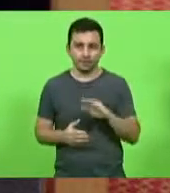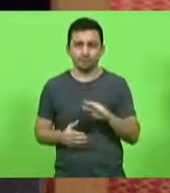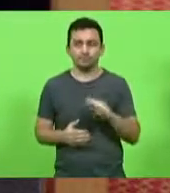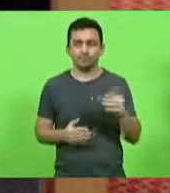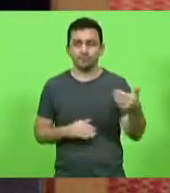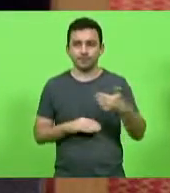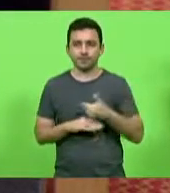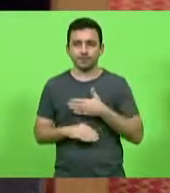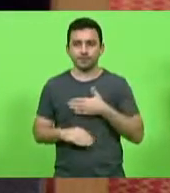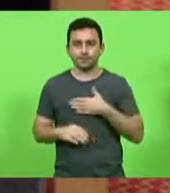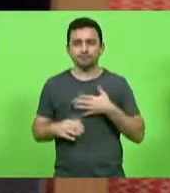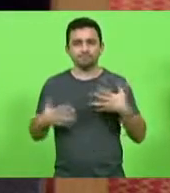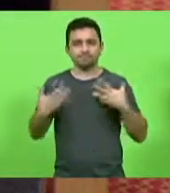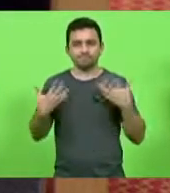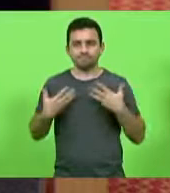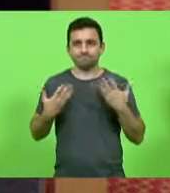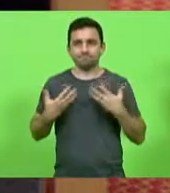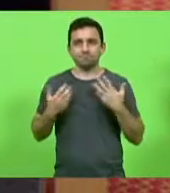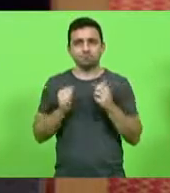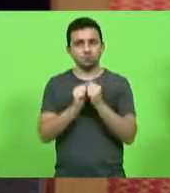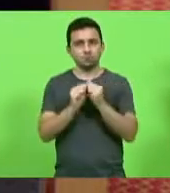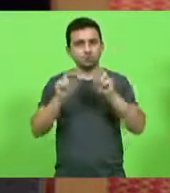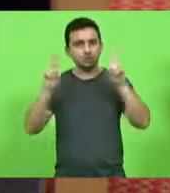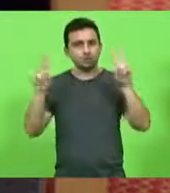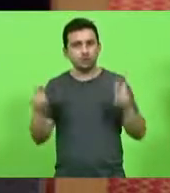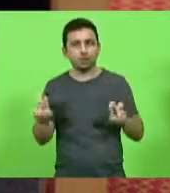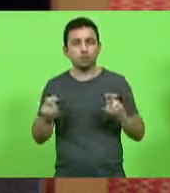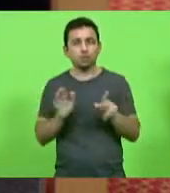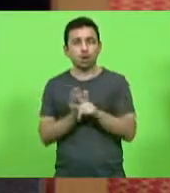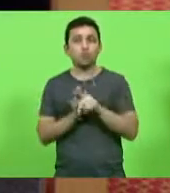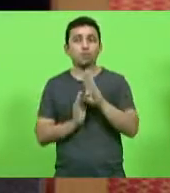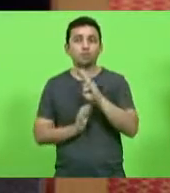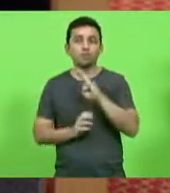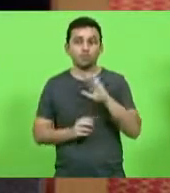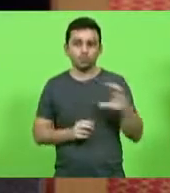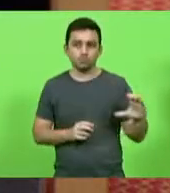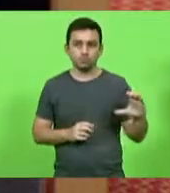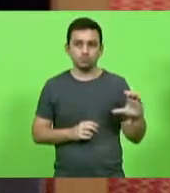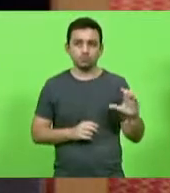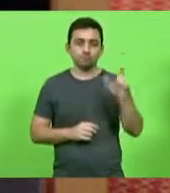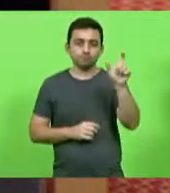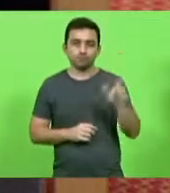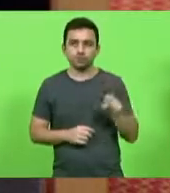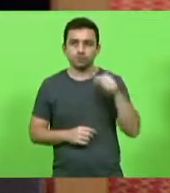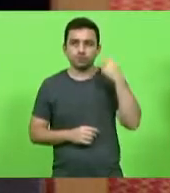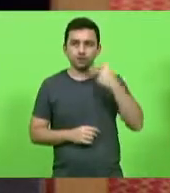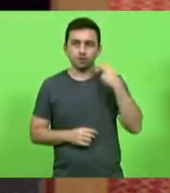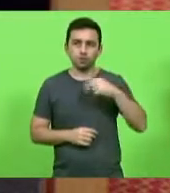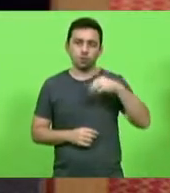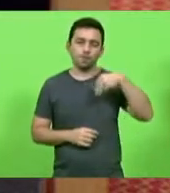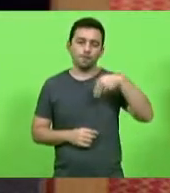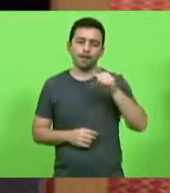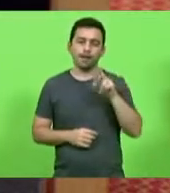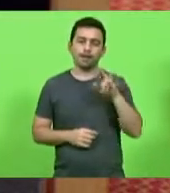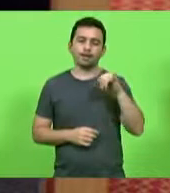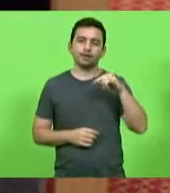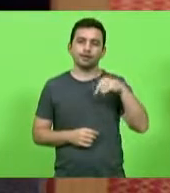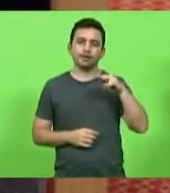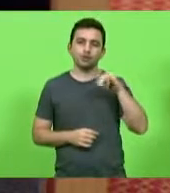eu recebi com muita alegria para tratar de assuntos de Balneário Camboriú, o vereador Marquinhos